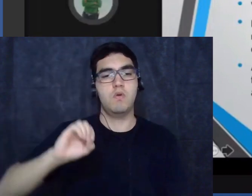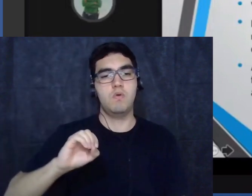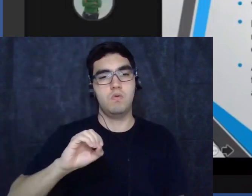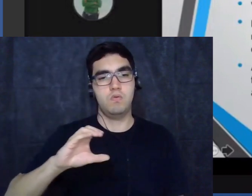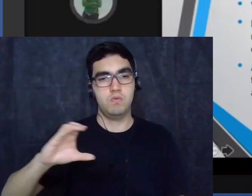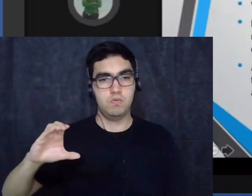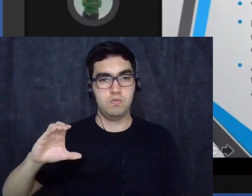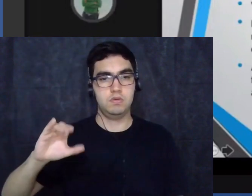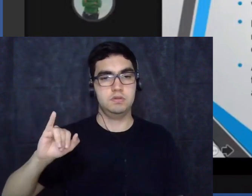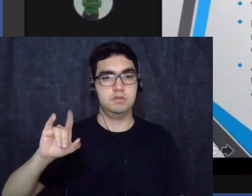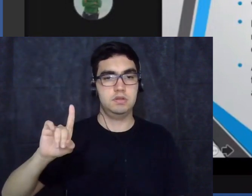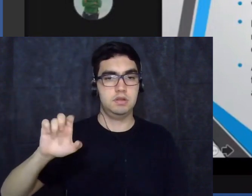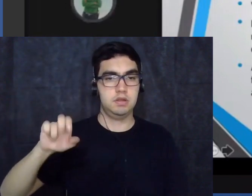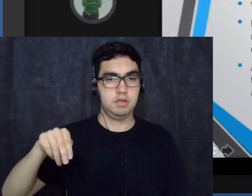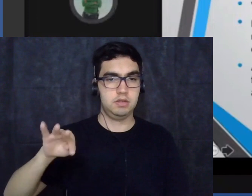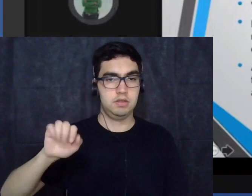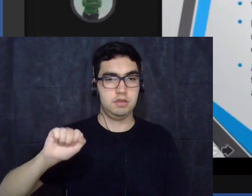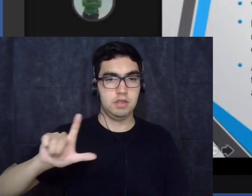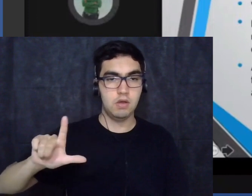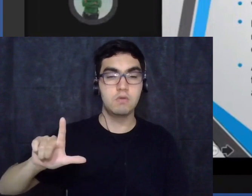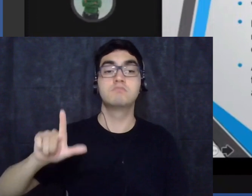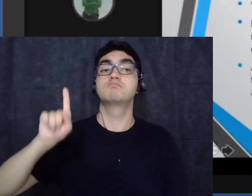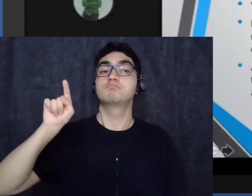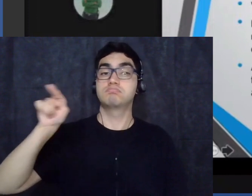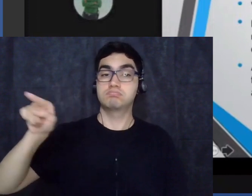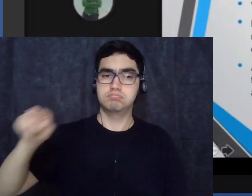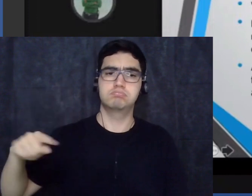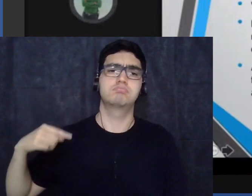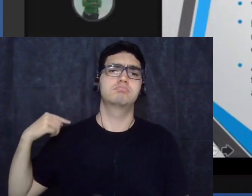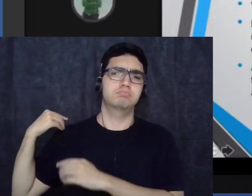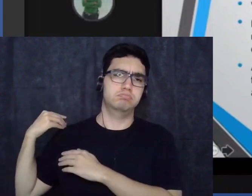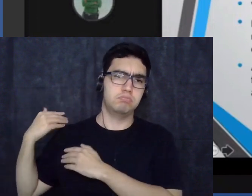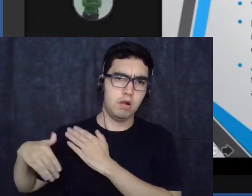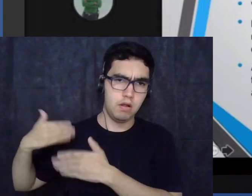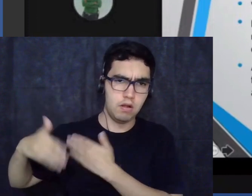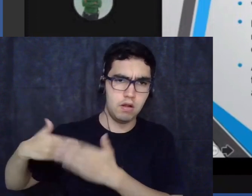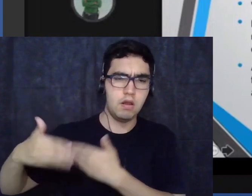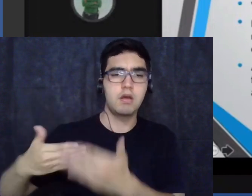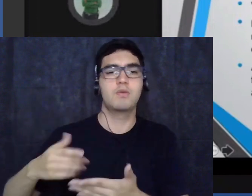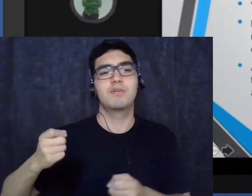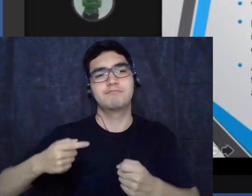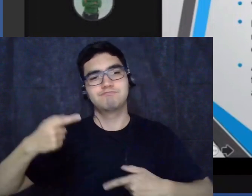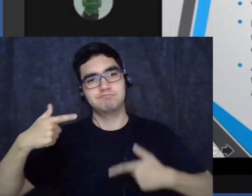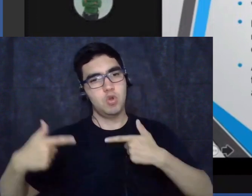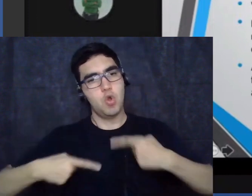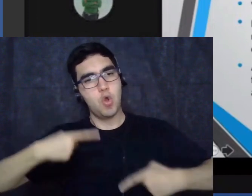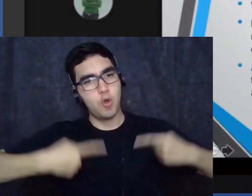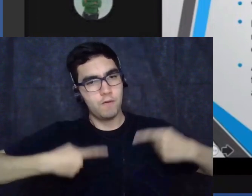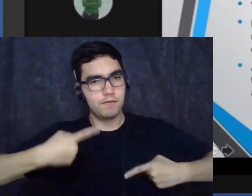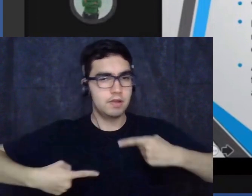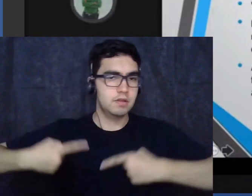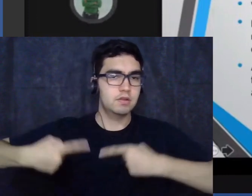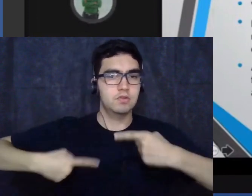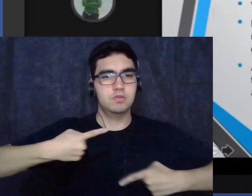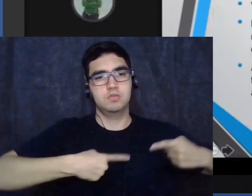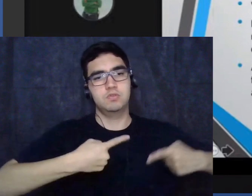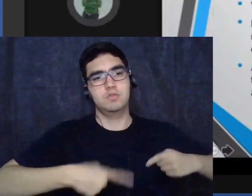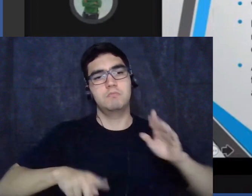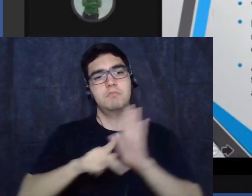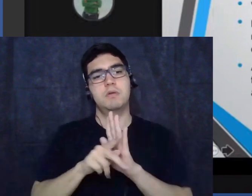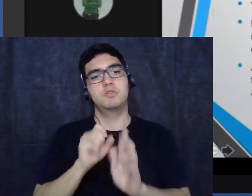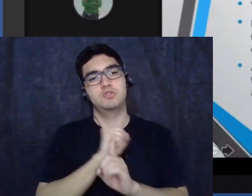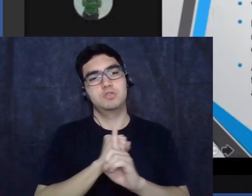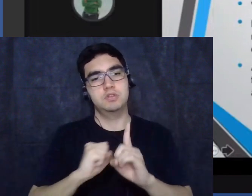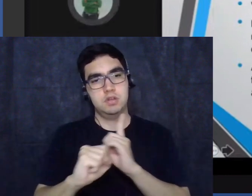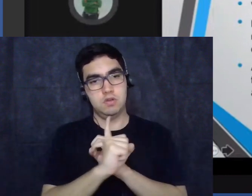ele tem toda uma trajetória de conflitos sociais, são grupos